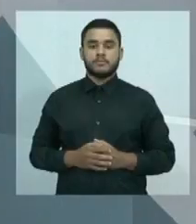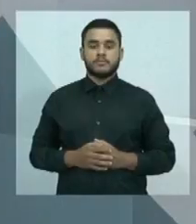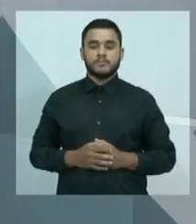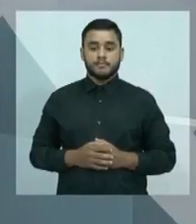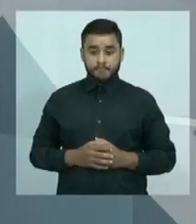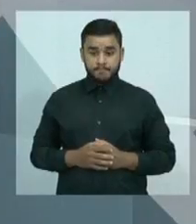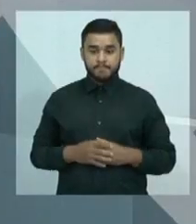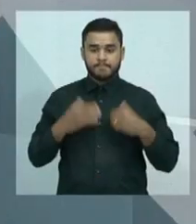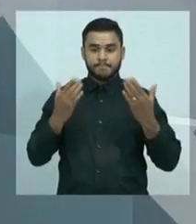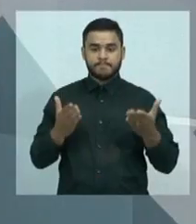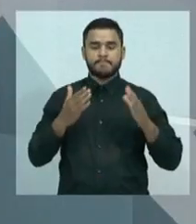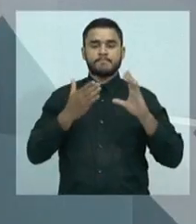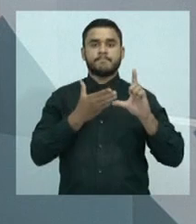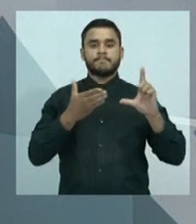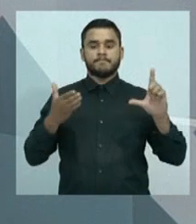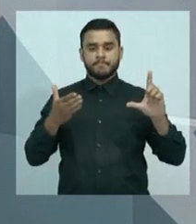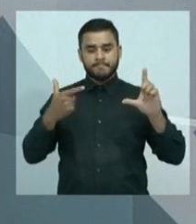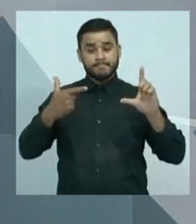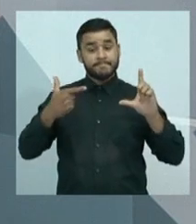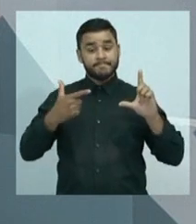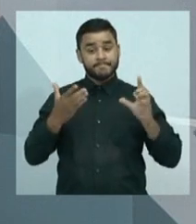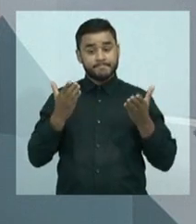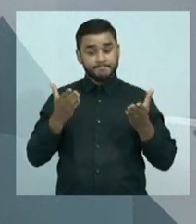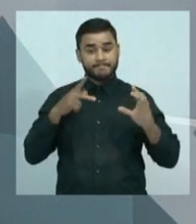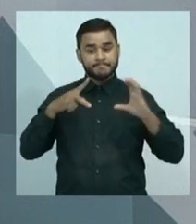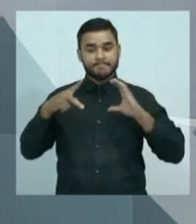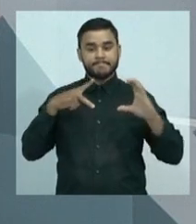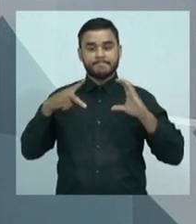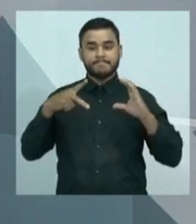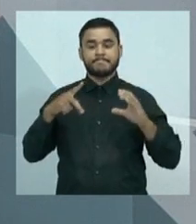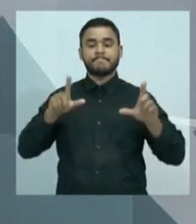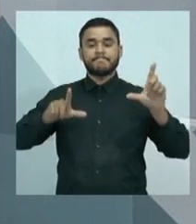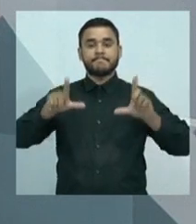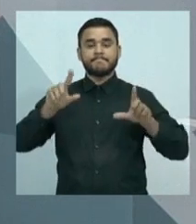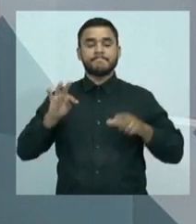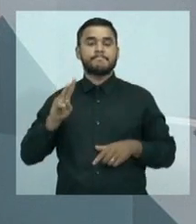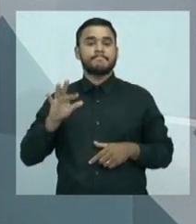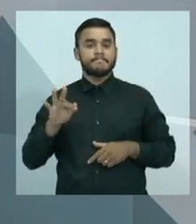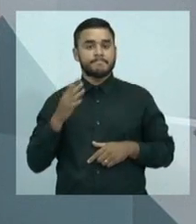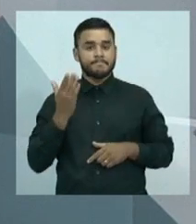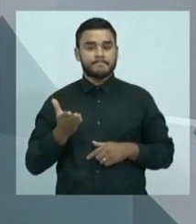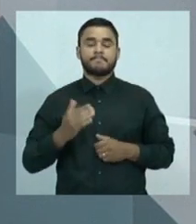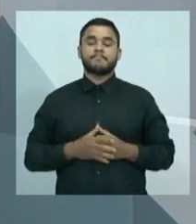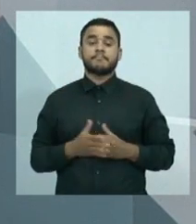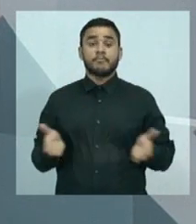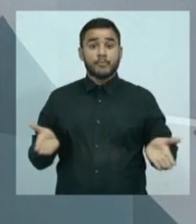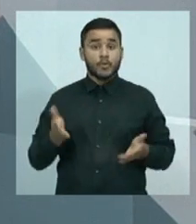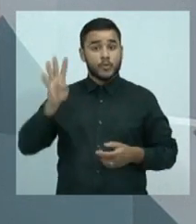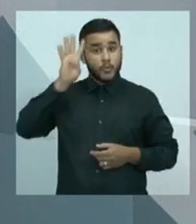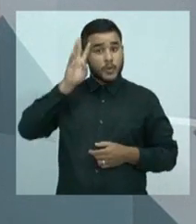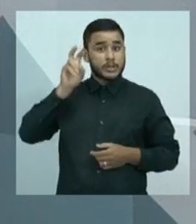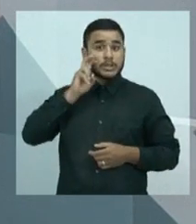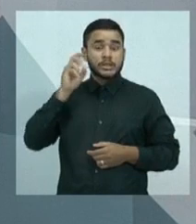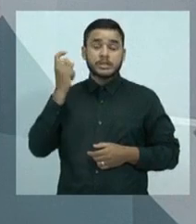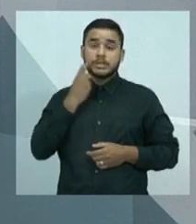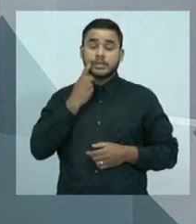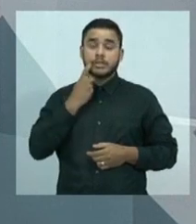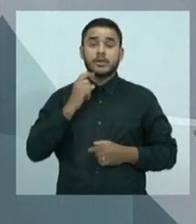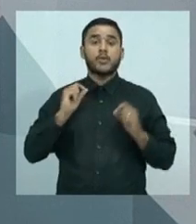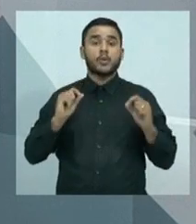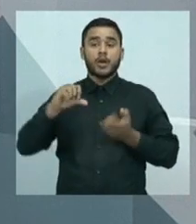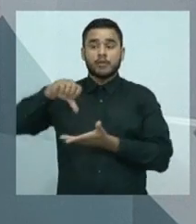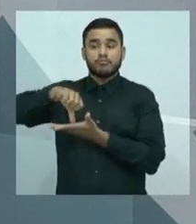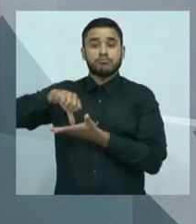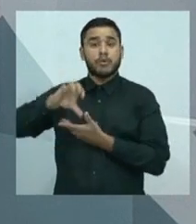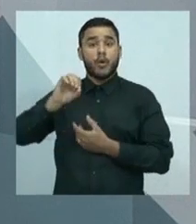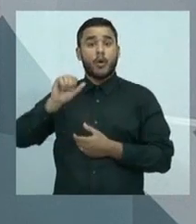Estamos de volta com o Plenário da Cidade. Hoje, amanhã e sexta-feira, acontece na sede da OAB o